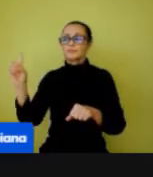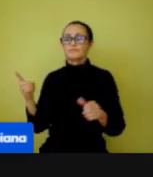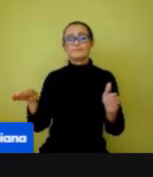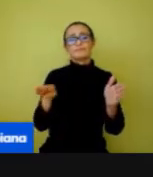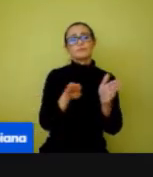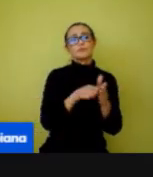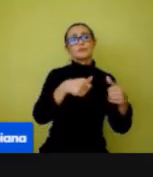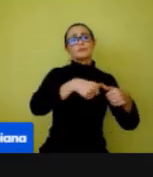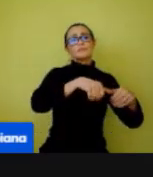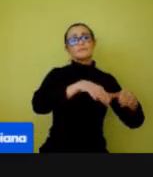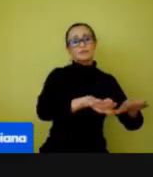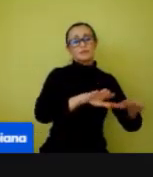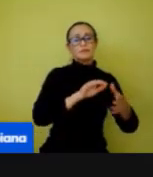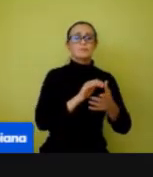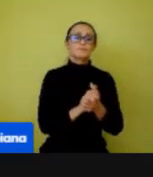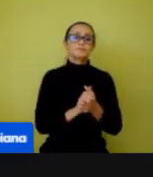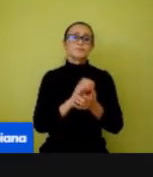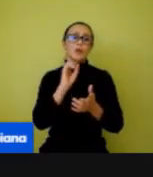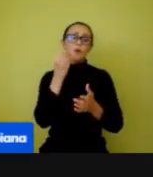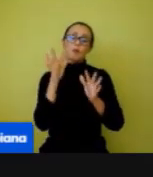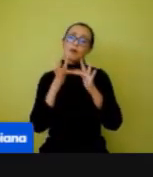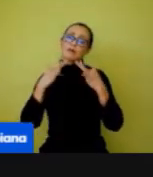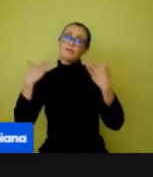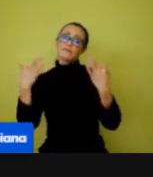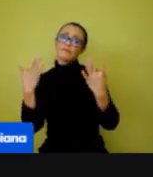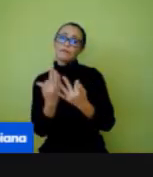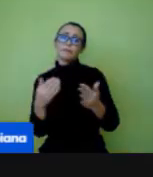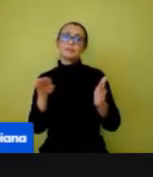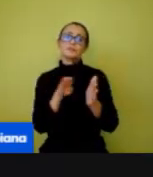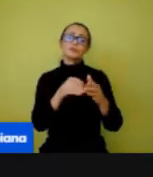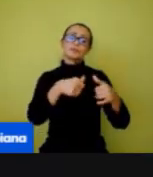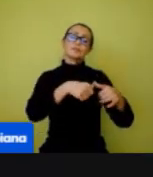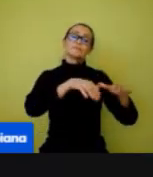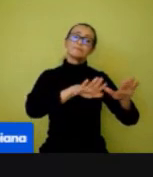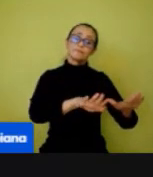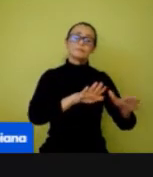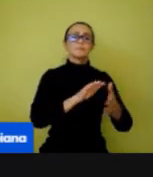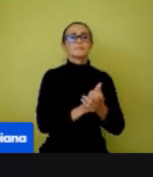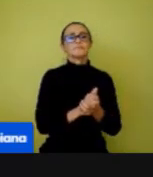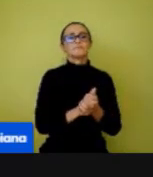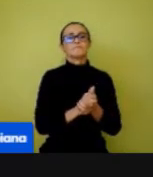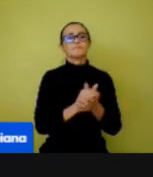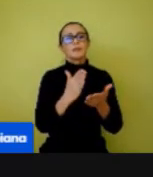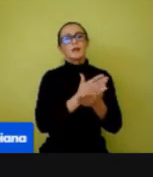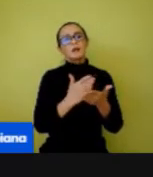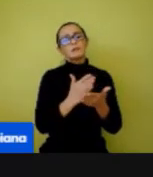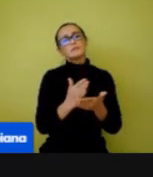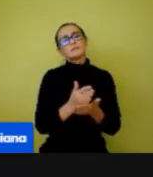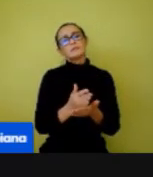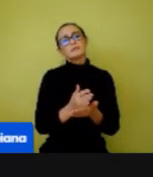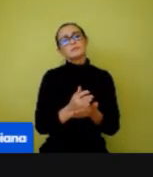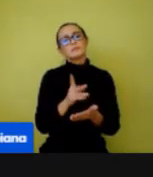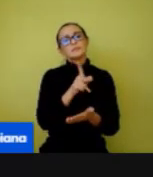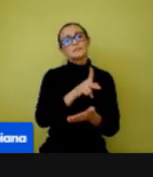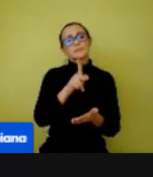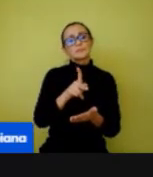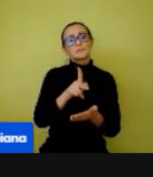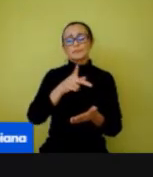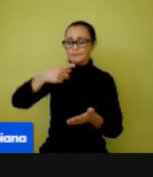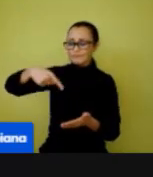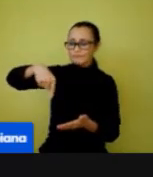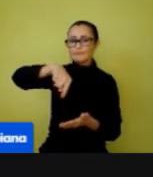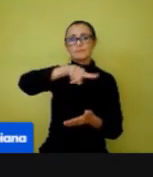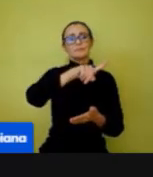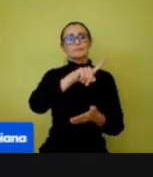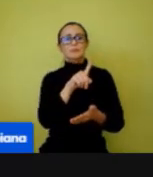que vai esperar aluno fica na quadra esperando. Às vezes professor manda a turma subir, alguém subir porque terminou uma